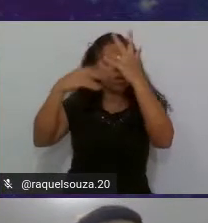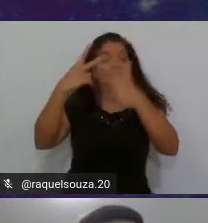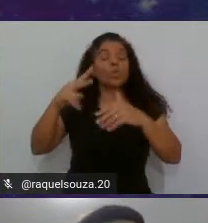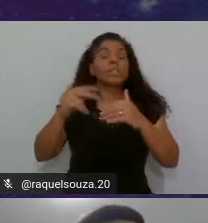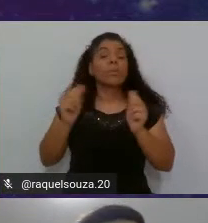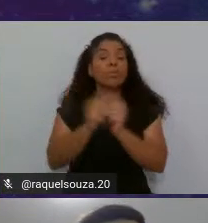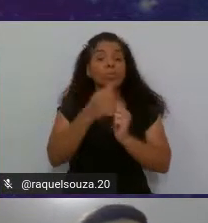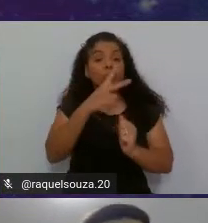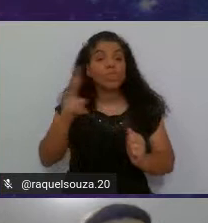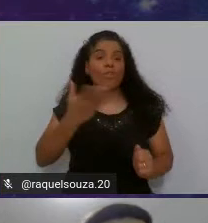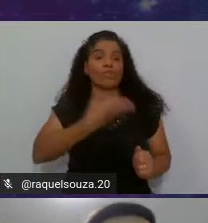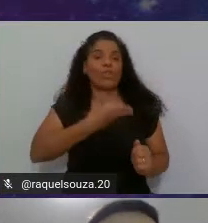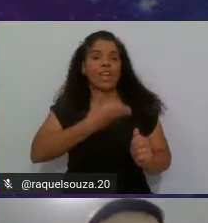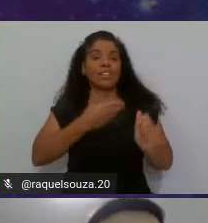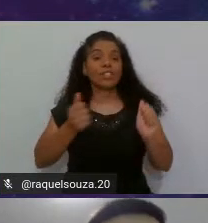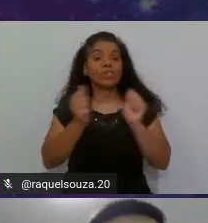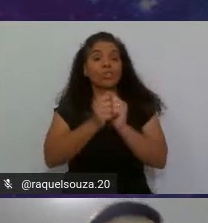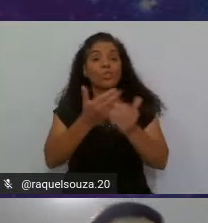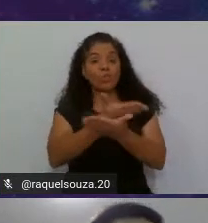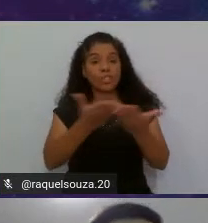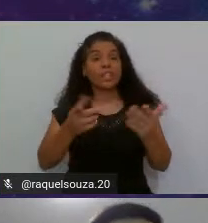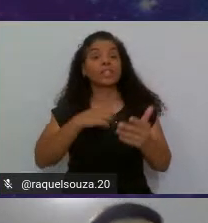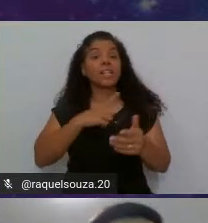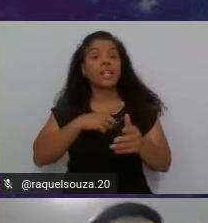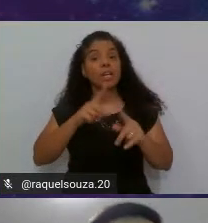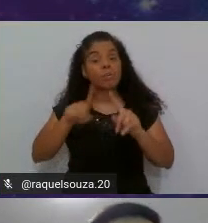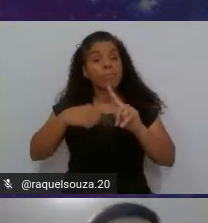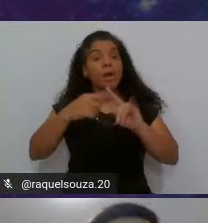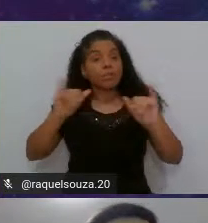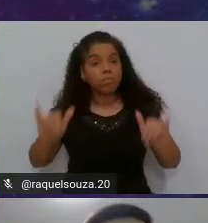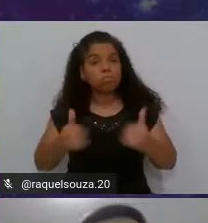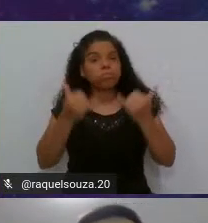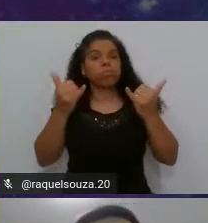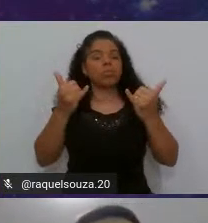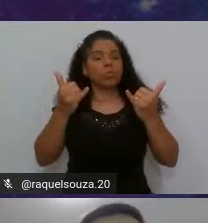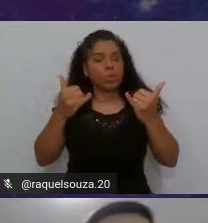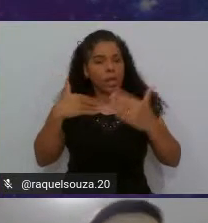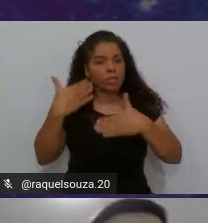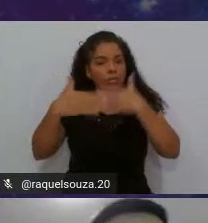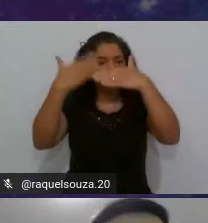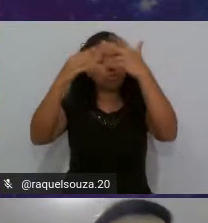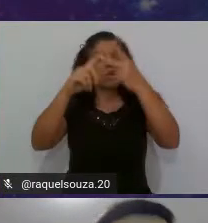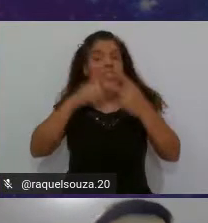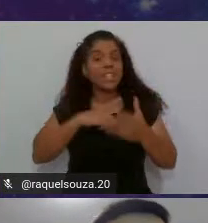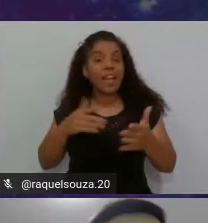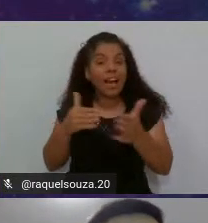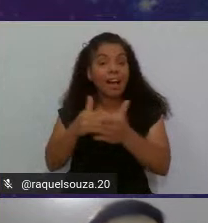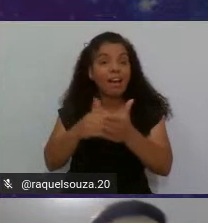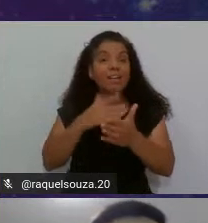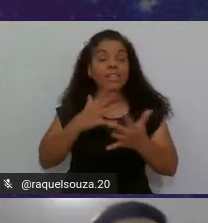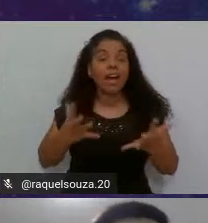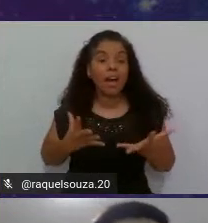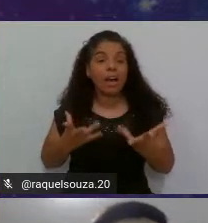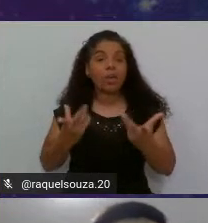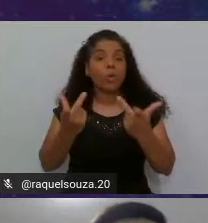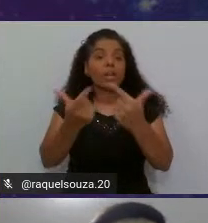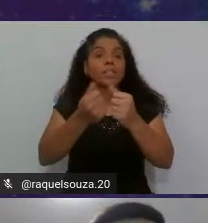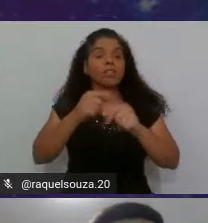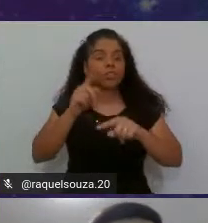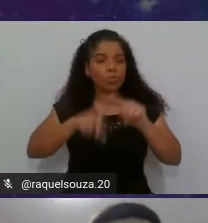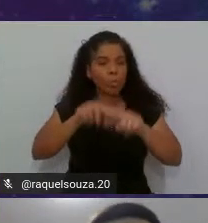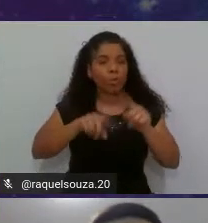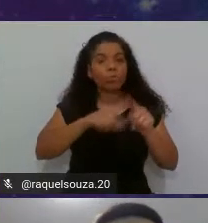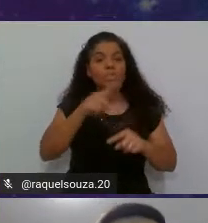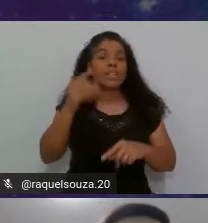ali junto com vocês, porque eles teriam mais oportunidade de crescer. Você está limitando a qualidade do produto que você está